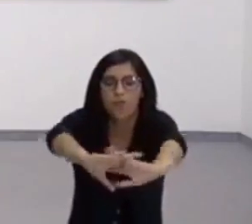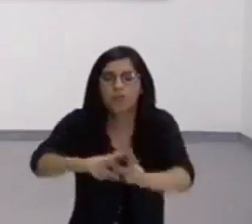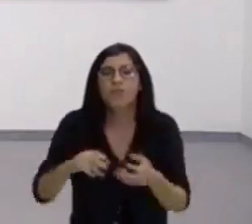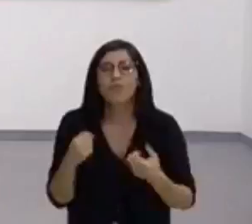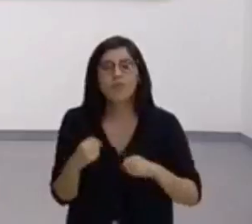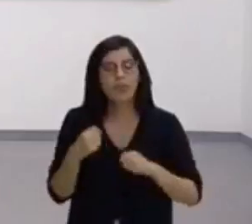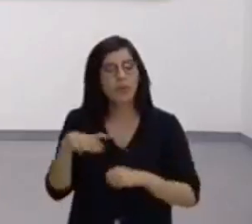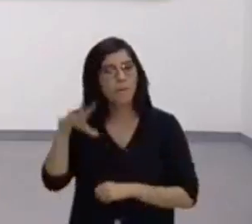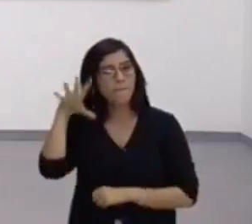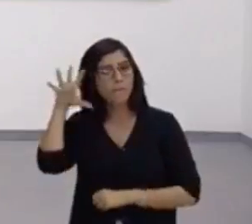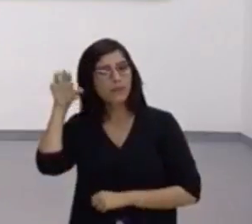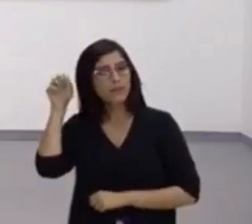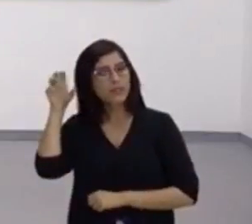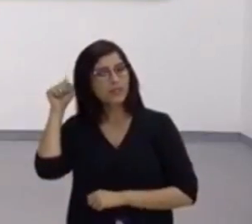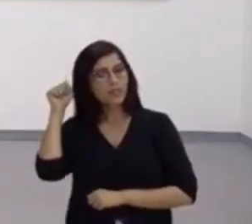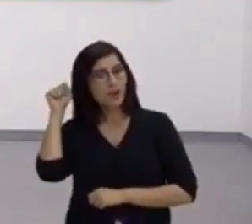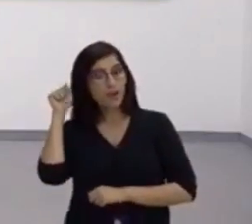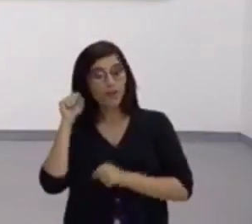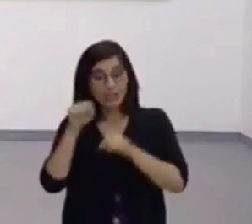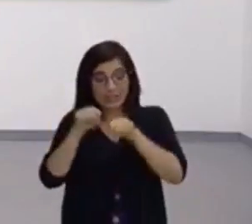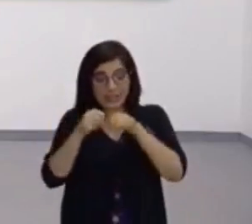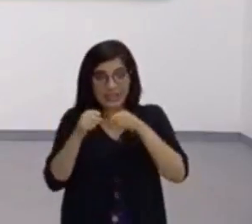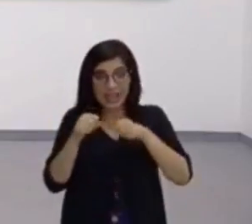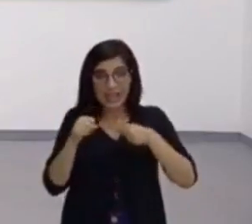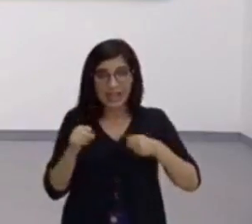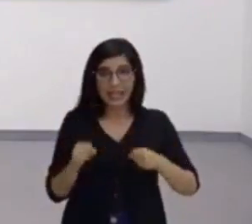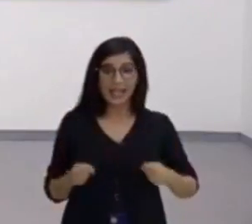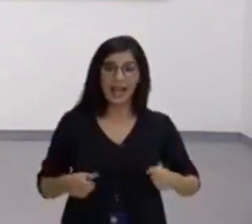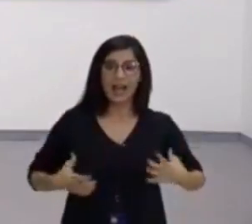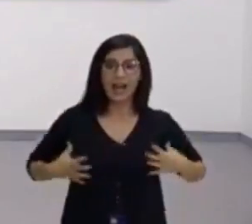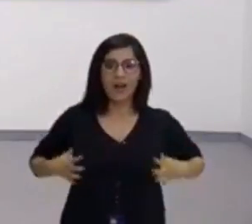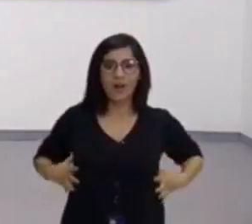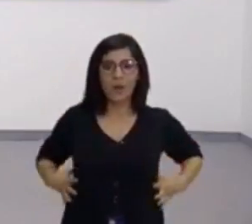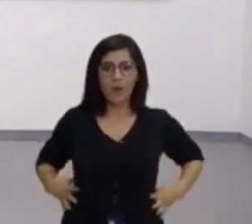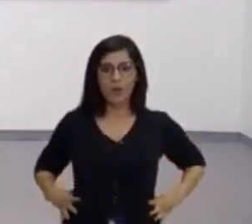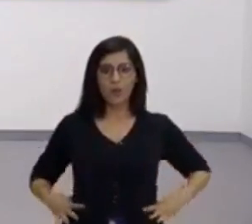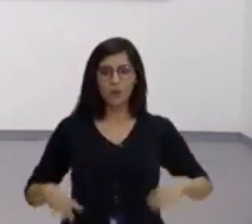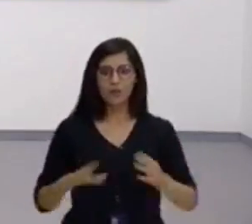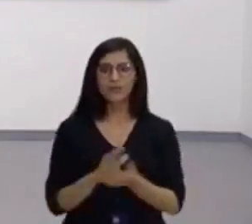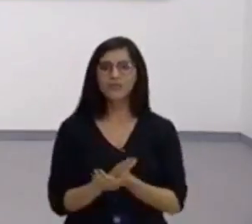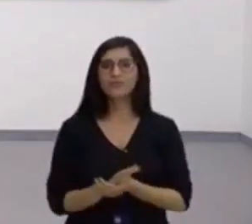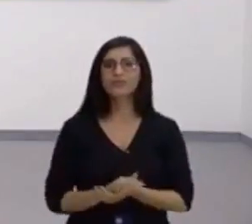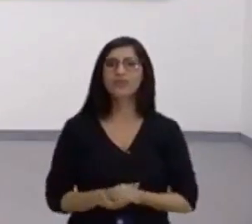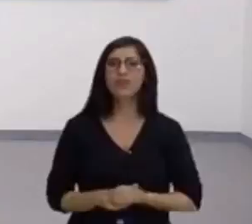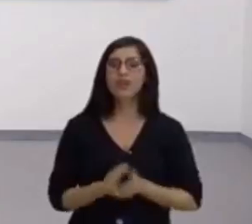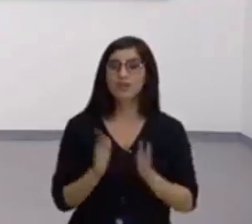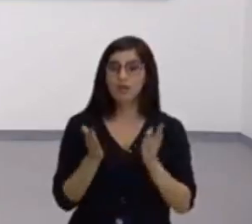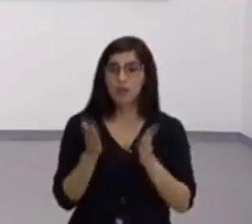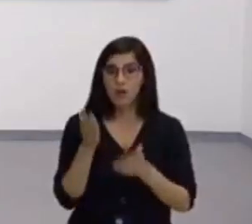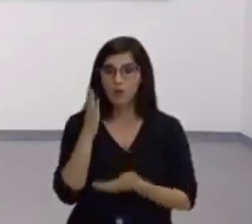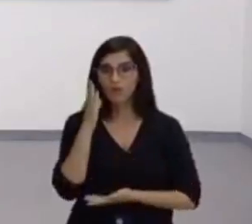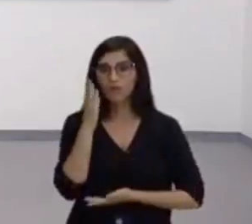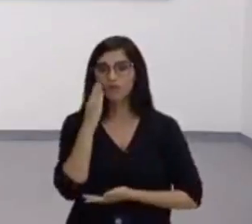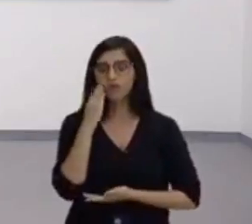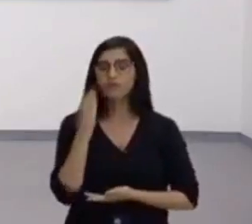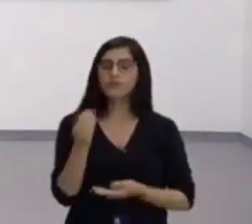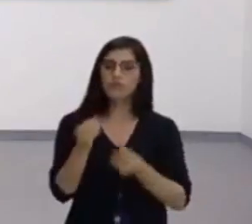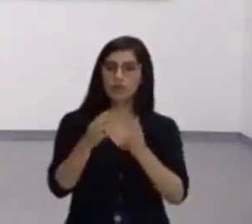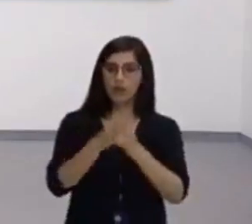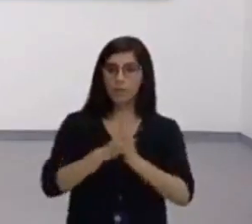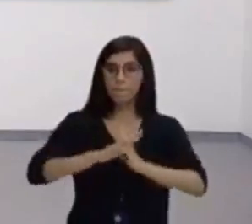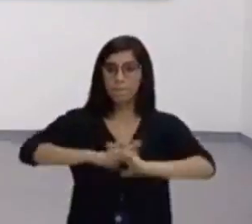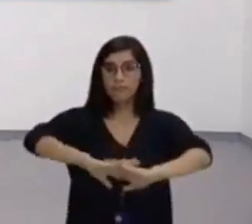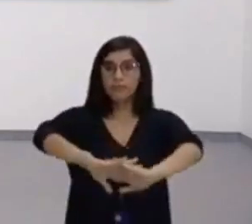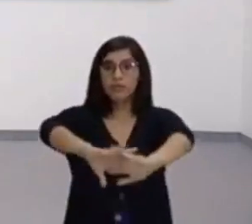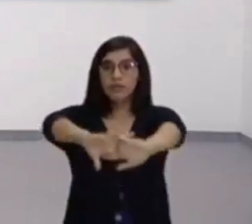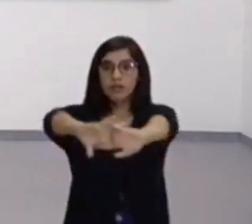algumas vértebras da sua coluna estalando, né? Isso. Agora, olha aqui. Vem aqui para mim. Mantenha a mesma posição.